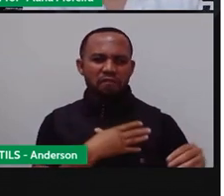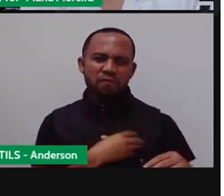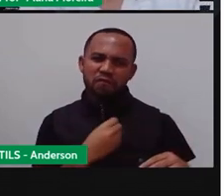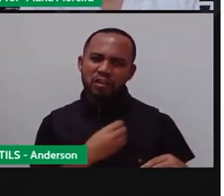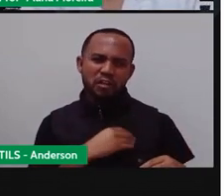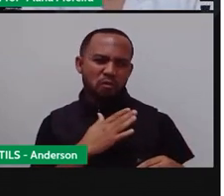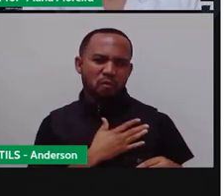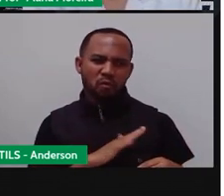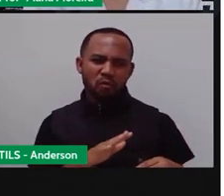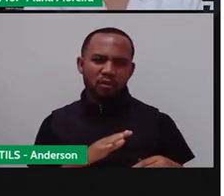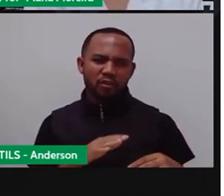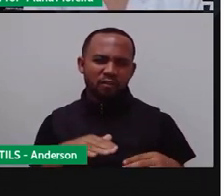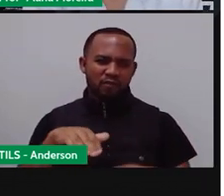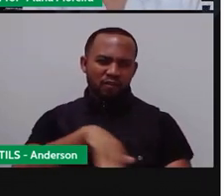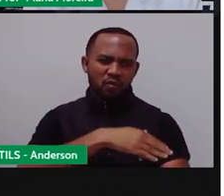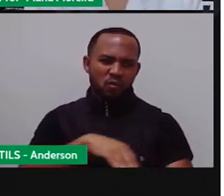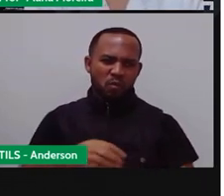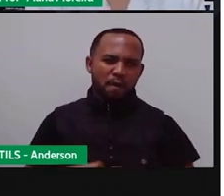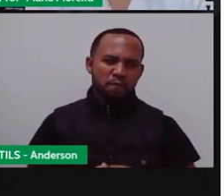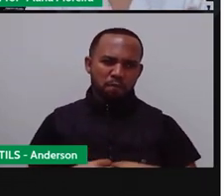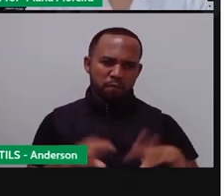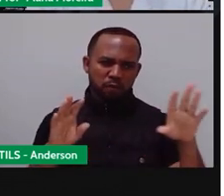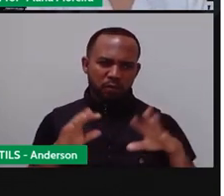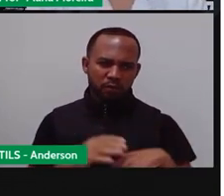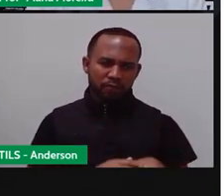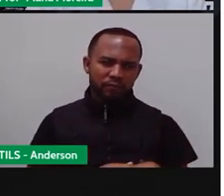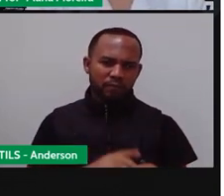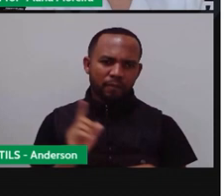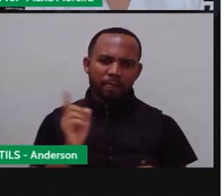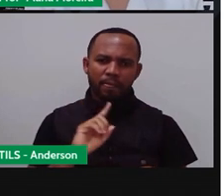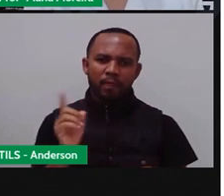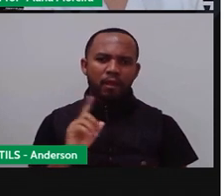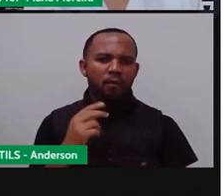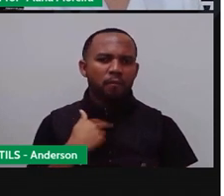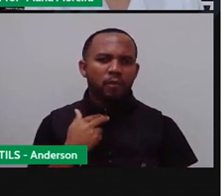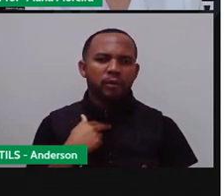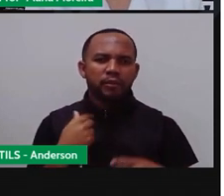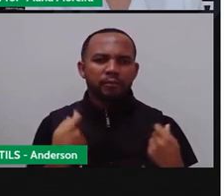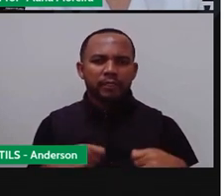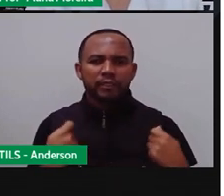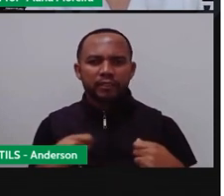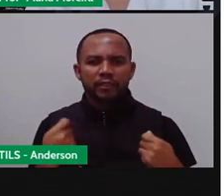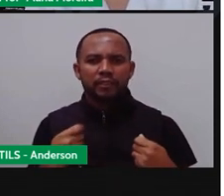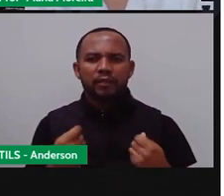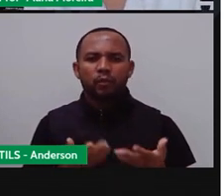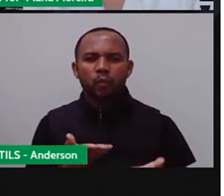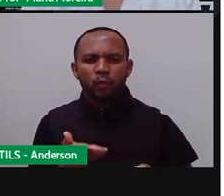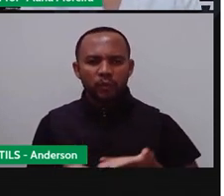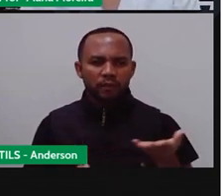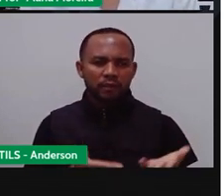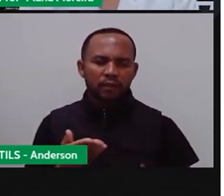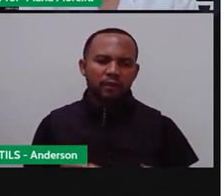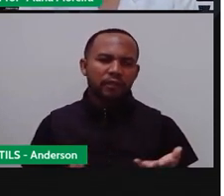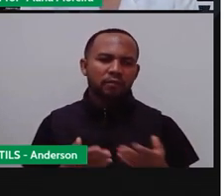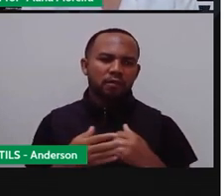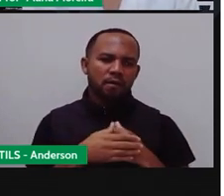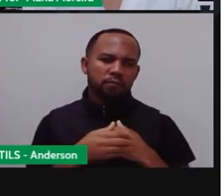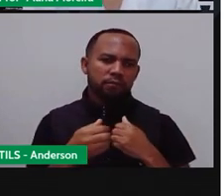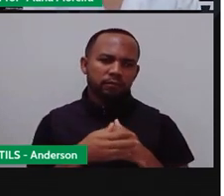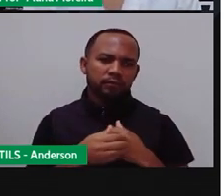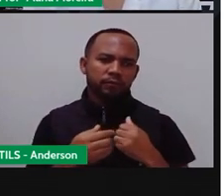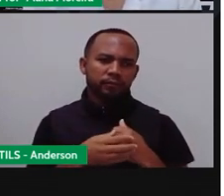E aí você põe na rua, é dizer, ah, não, porque ele quebra tudo dentro de casa. Então, é um ser vivo, precisa ser cuidado,